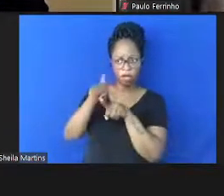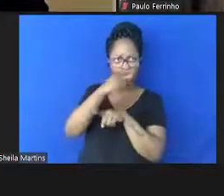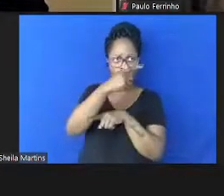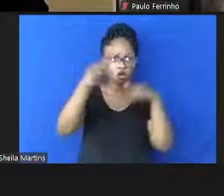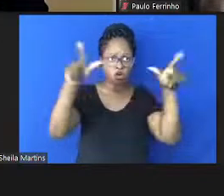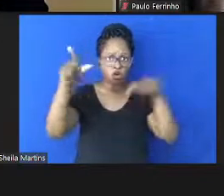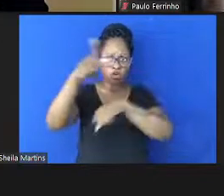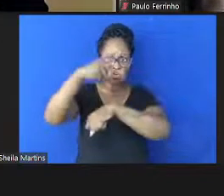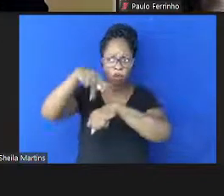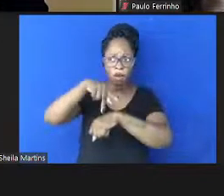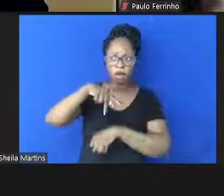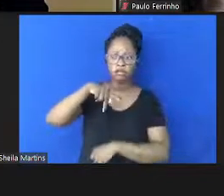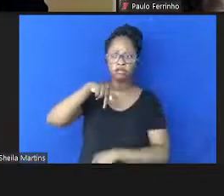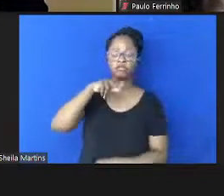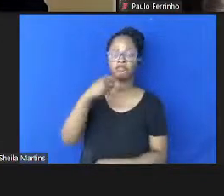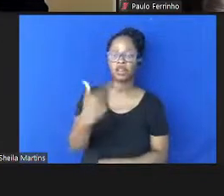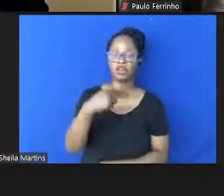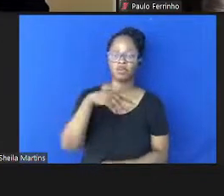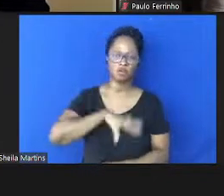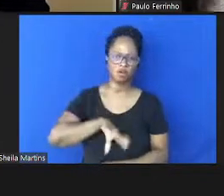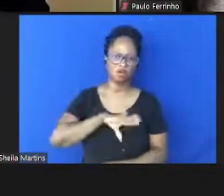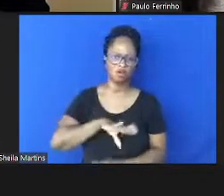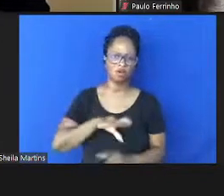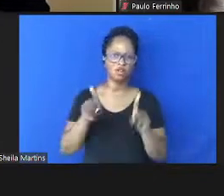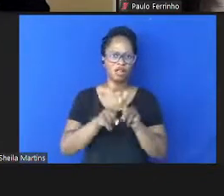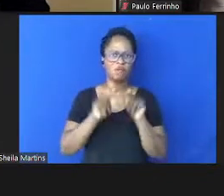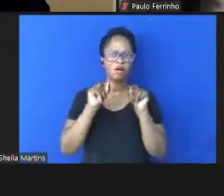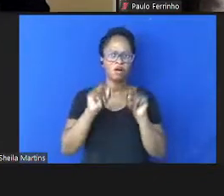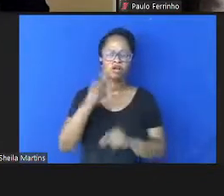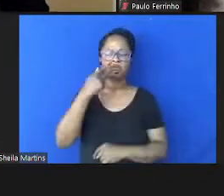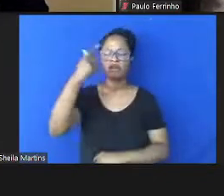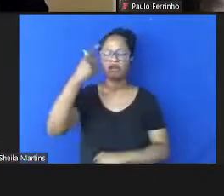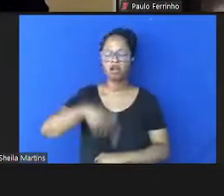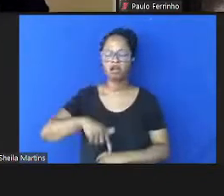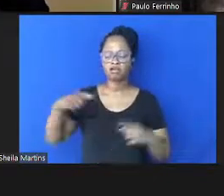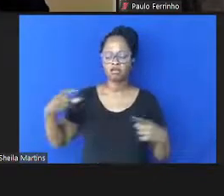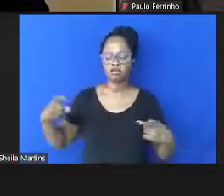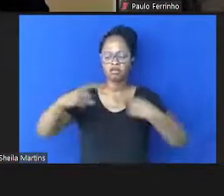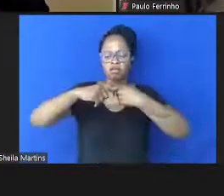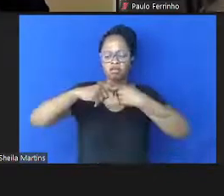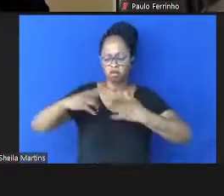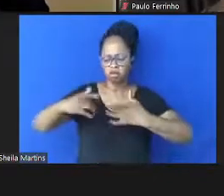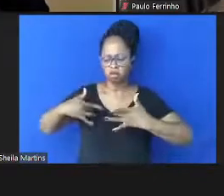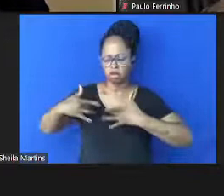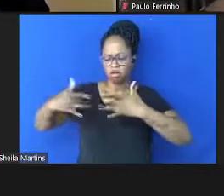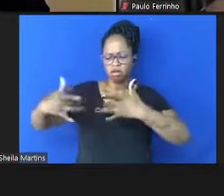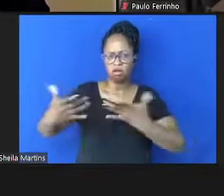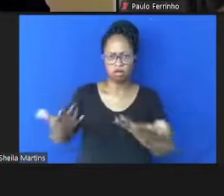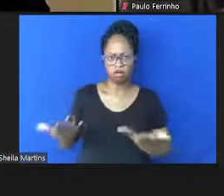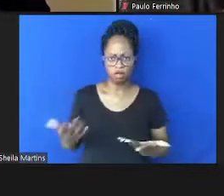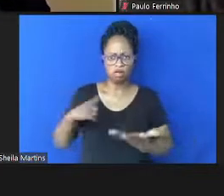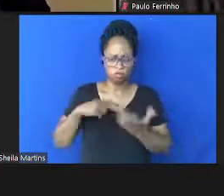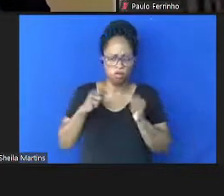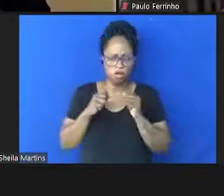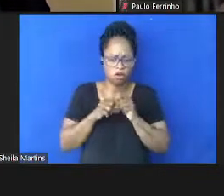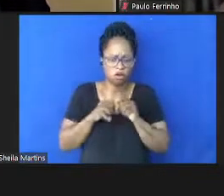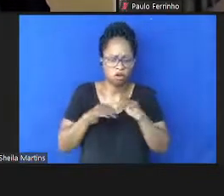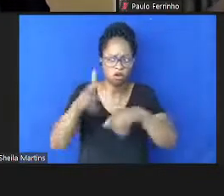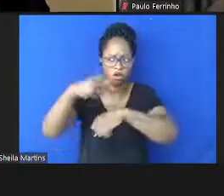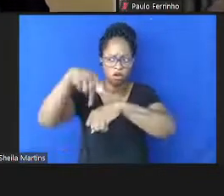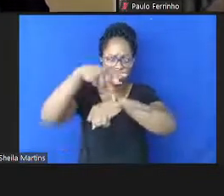portuguesa, e reforçar esses laços de solidariedade que têm que se estender às outras nações.